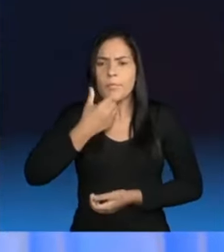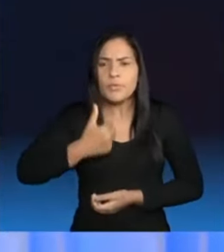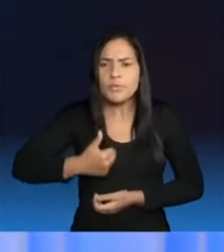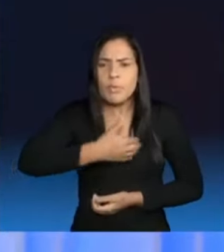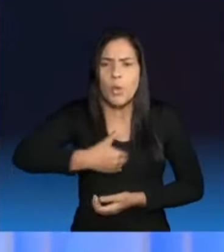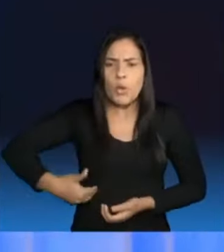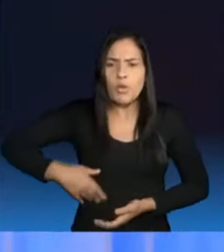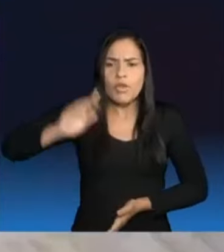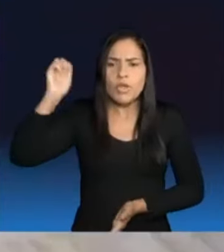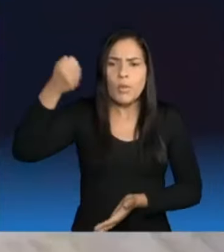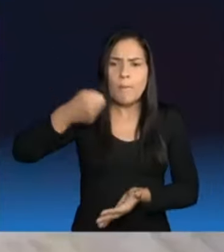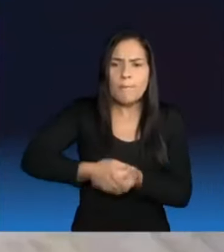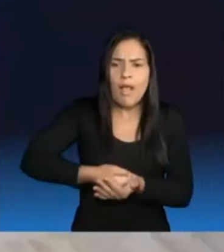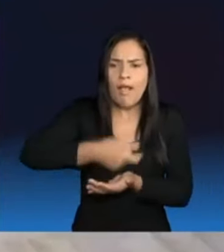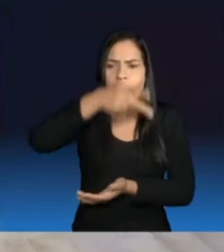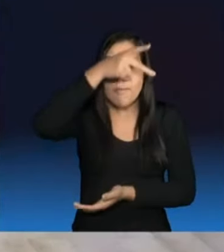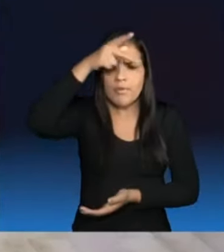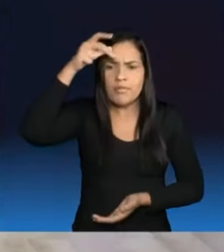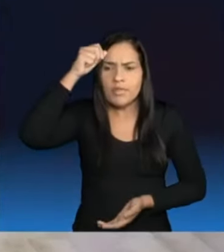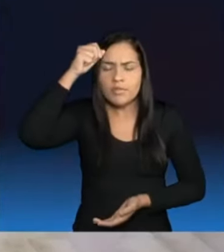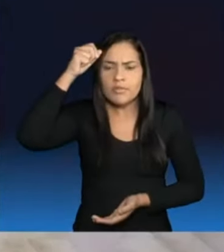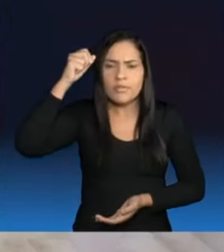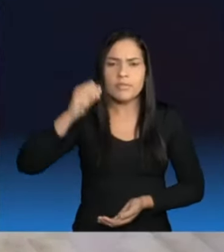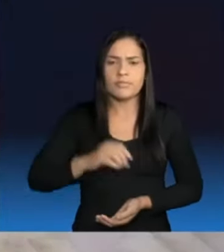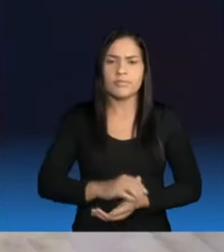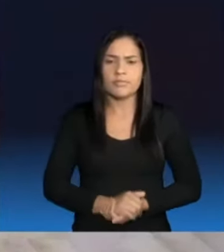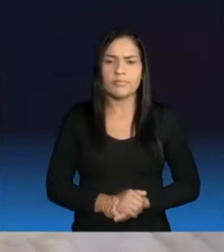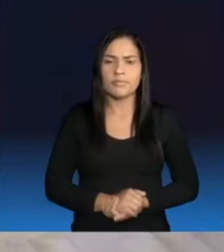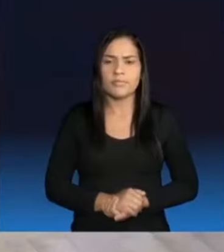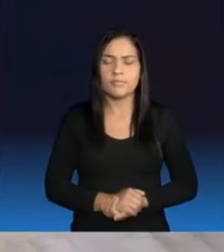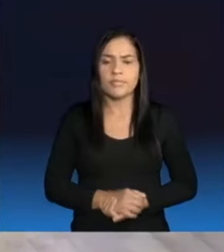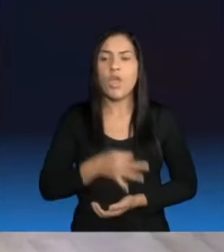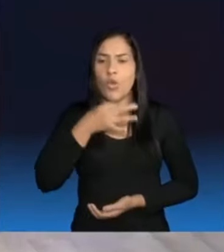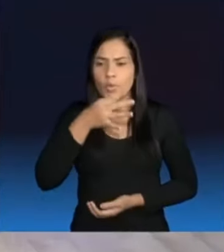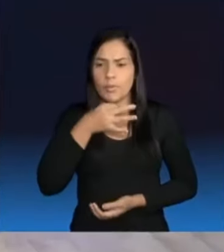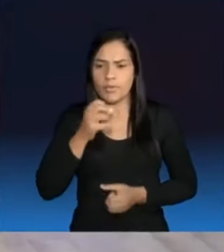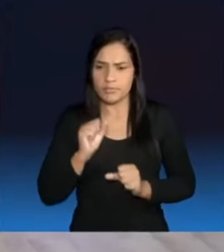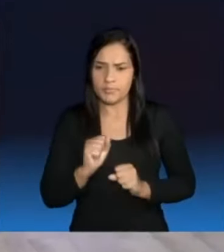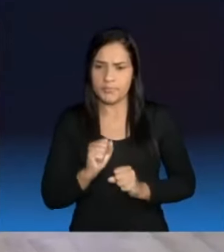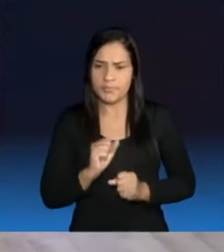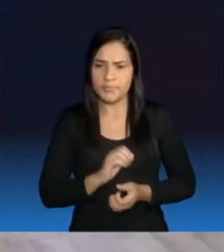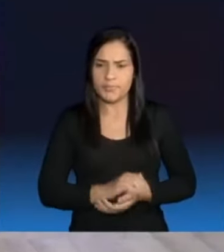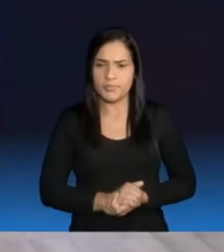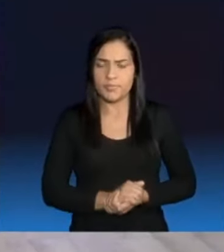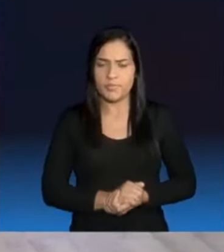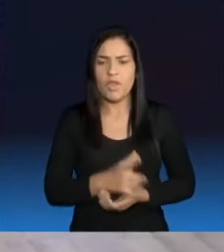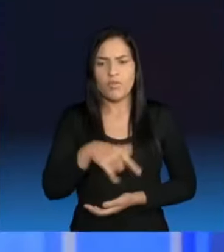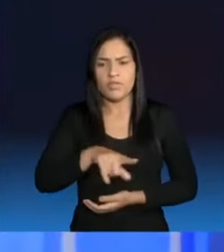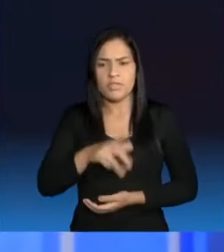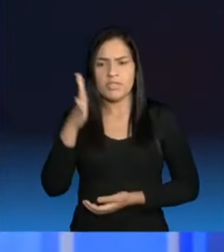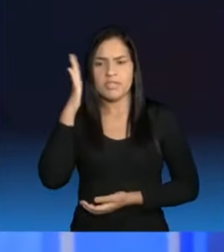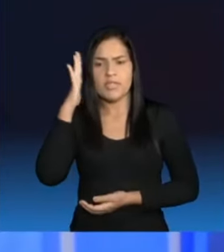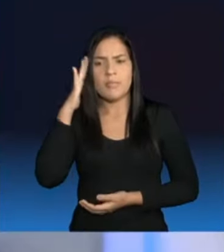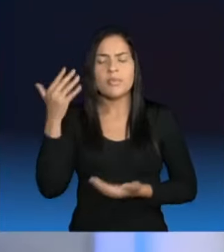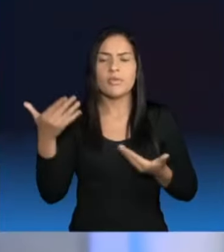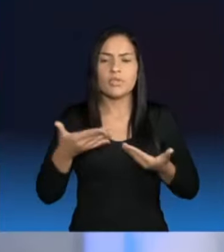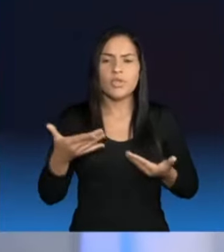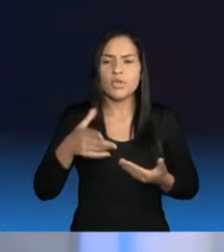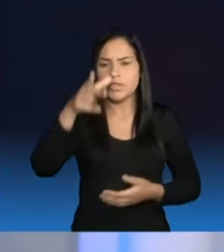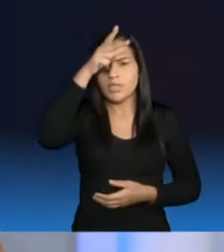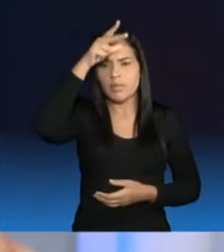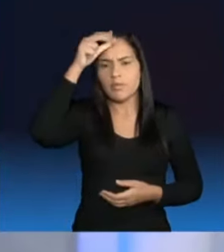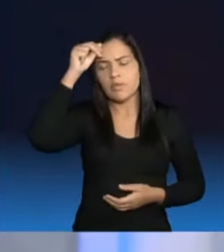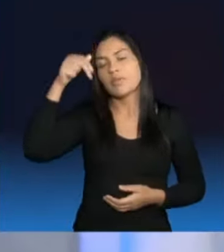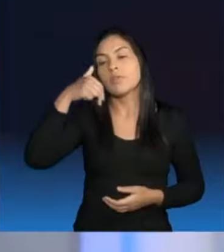deve ao município. Candidata, a senhora ainda comenta ou... Um comentário breve. Vocês sabiam que hoje a Prefeitura de Natal